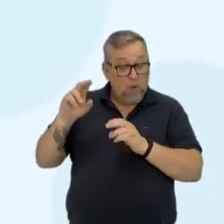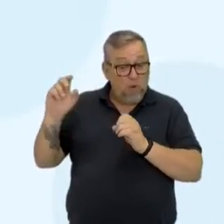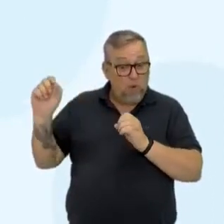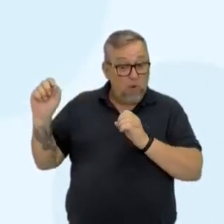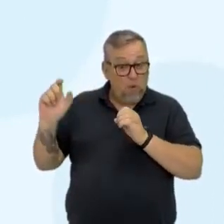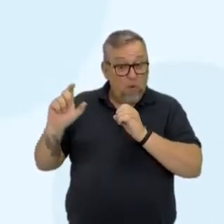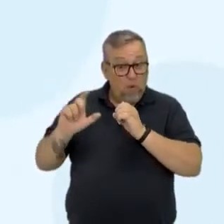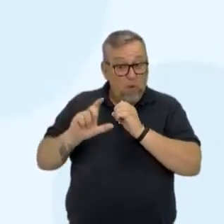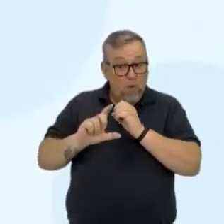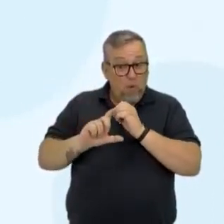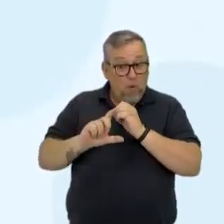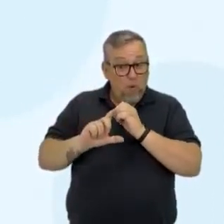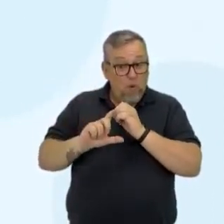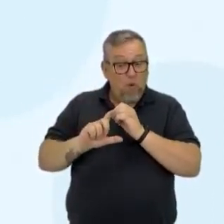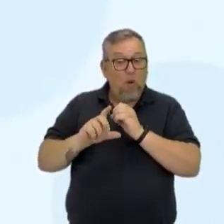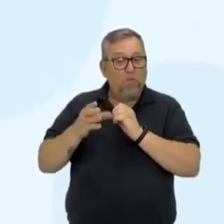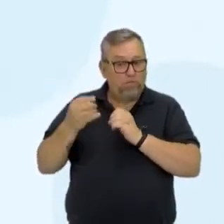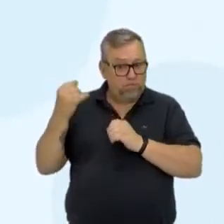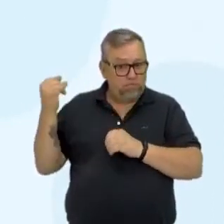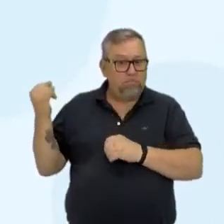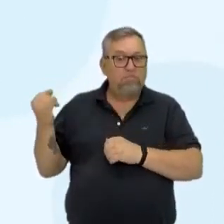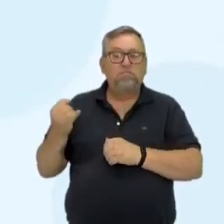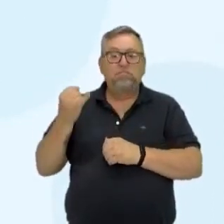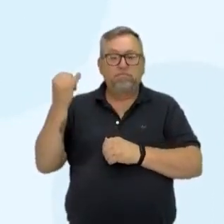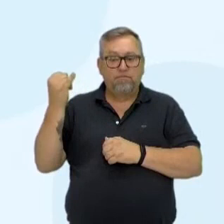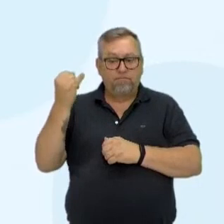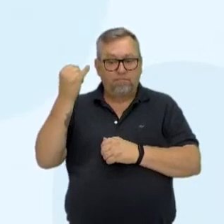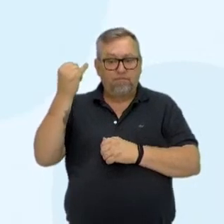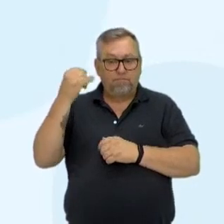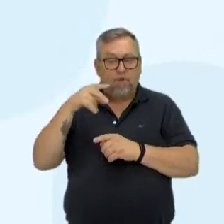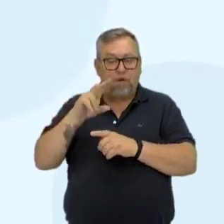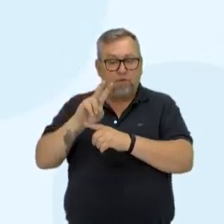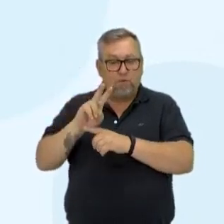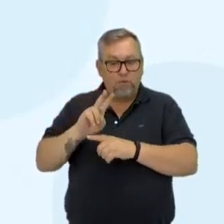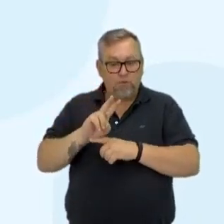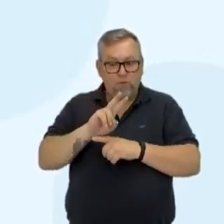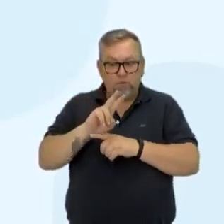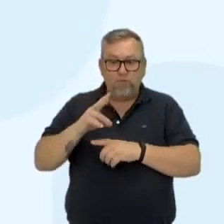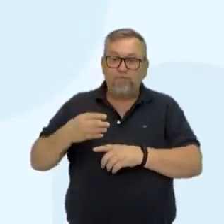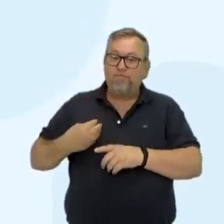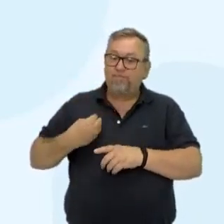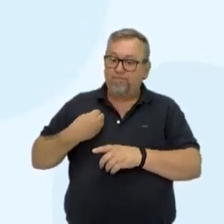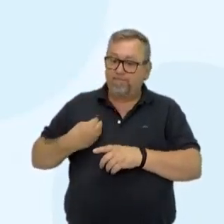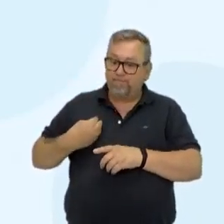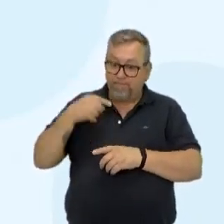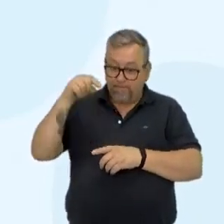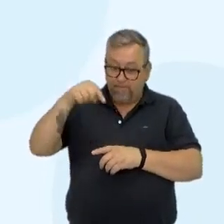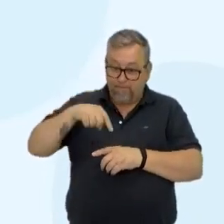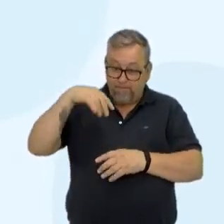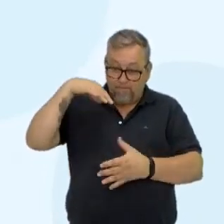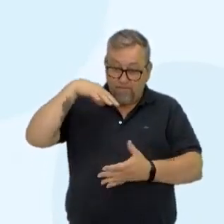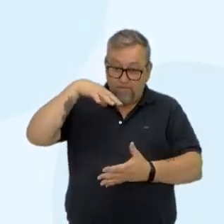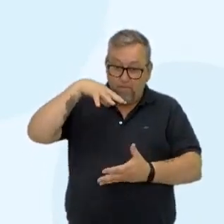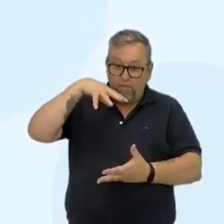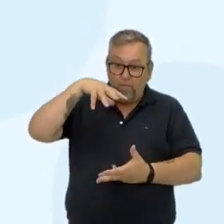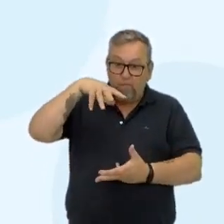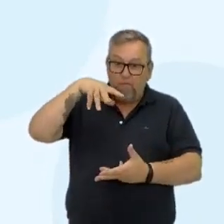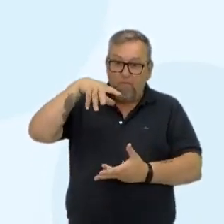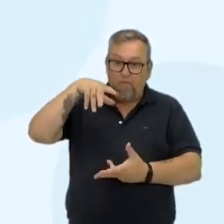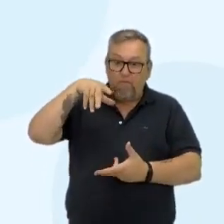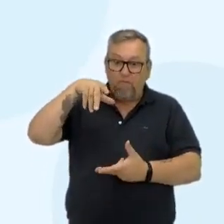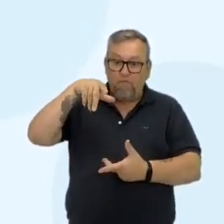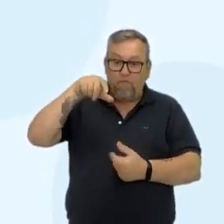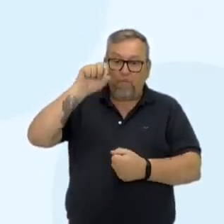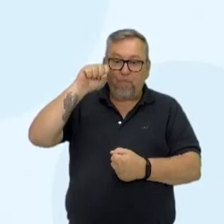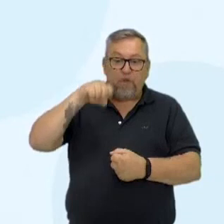ele é muito importante para a manutenção da vida na Terra, pois, afinal de contas, sem